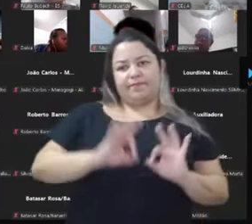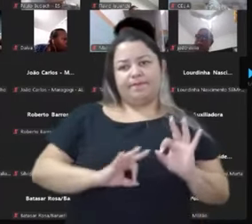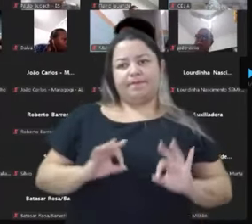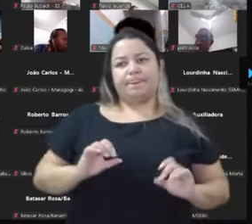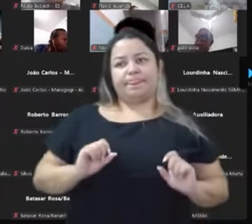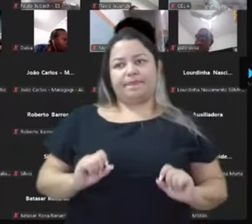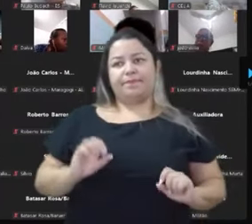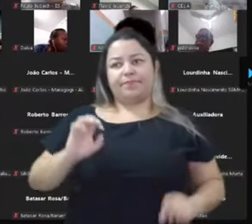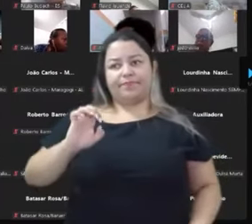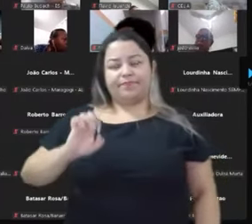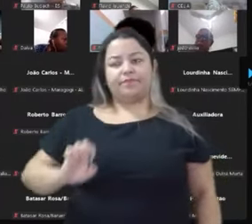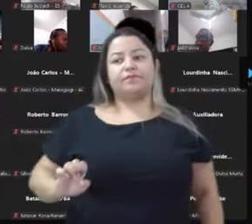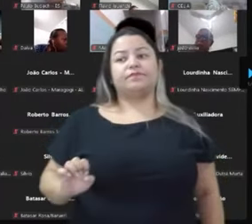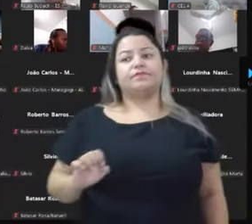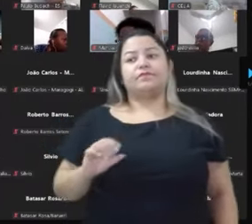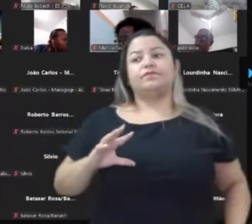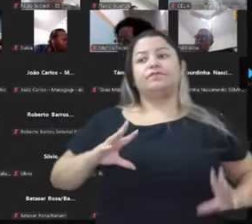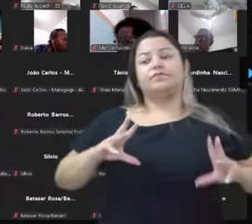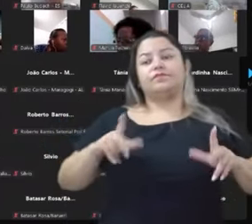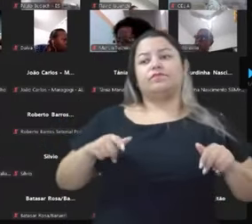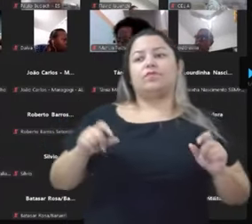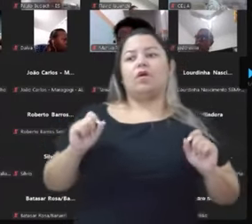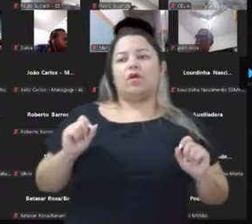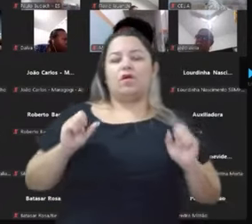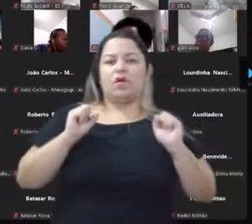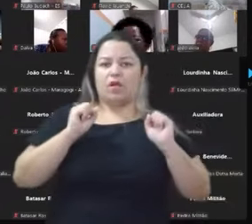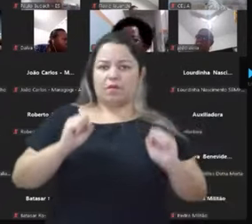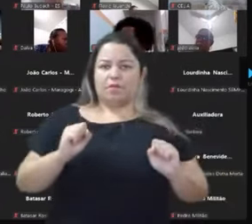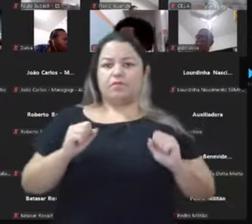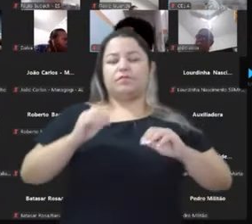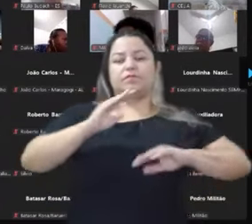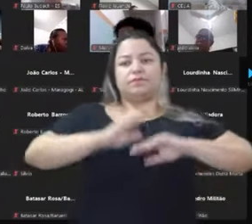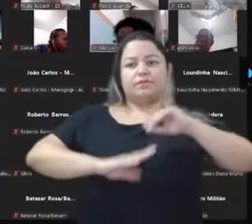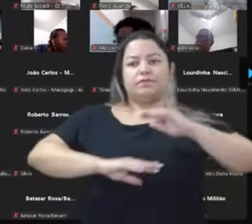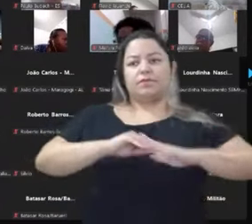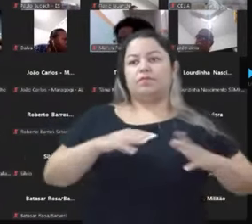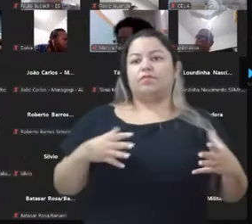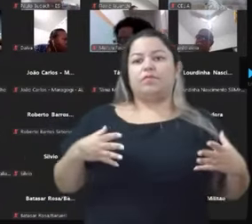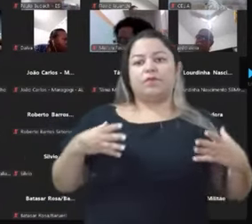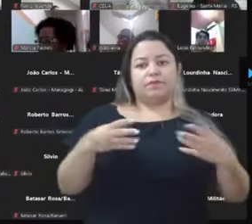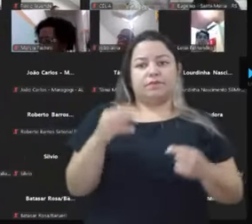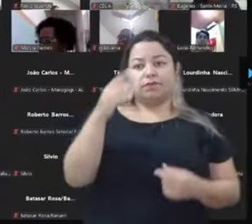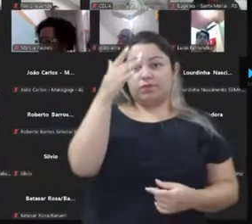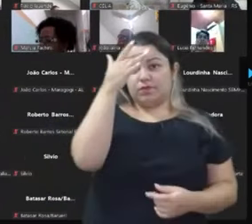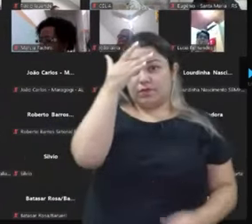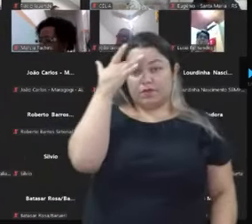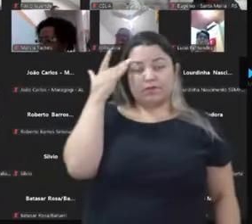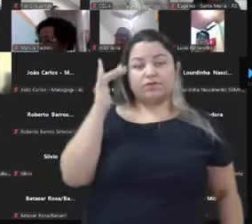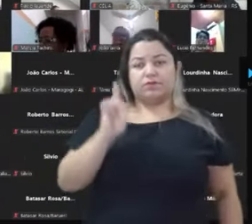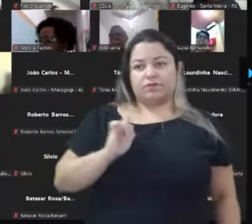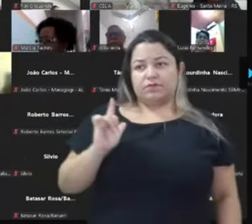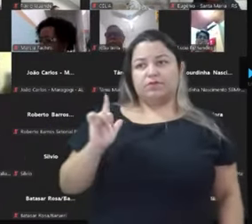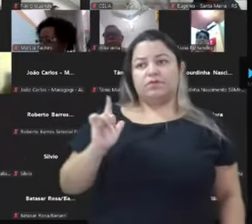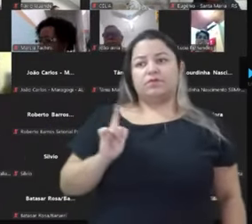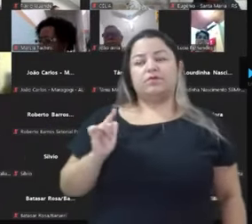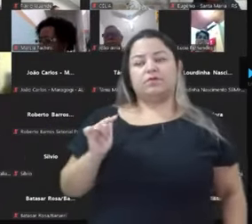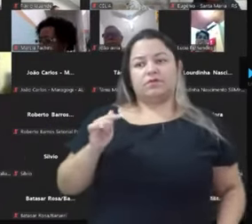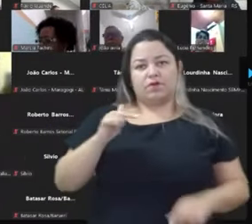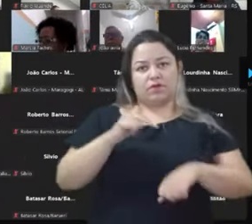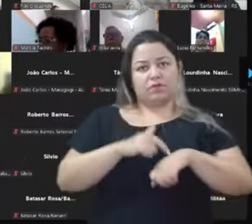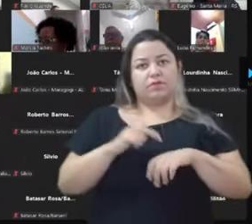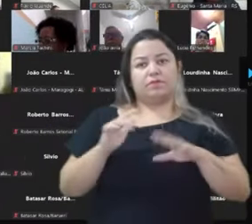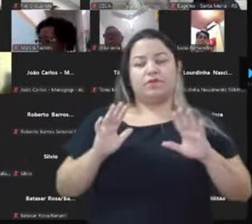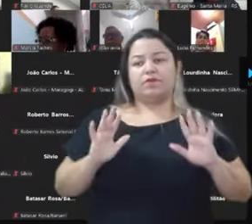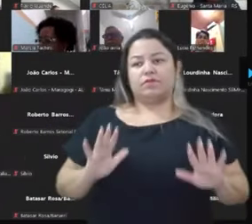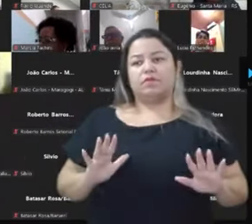esquerda para que todos possam agir. Eu vejo que tem muita, muita, muita gente que tem até tempo extra, que tem ali